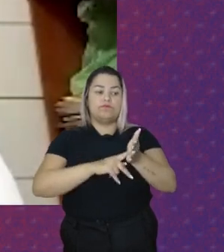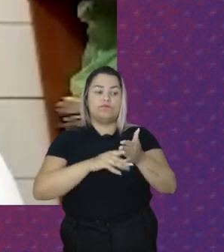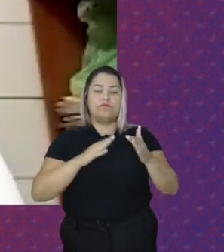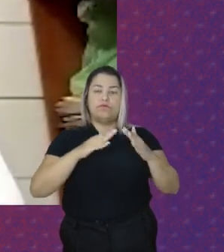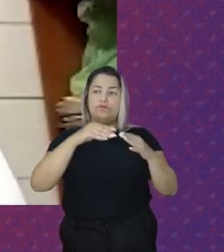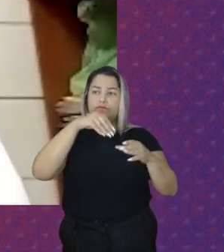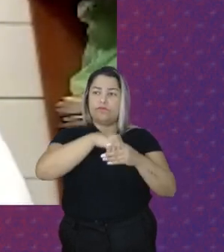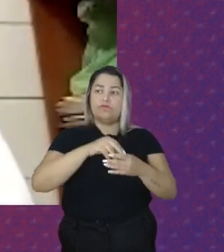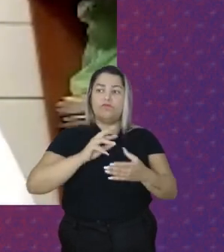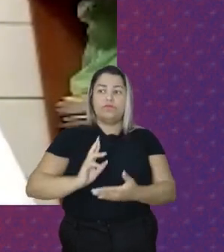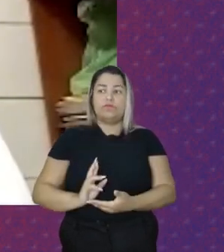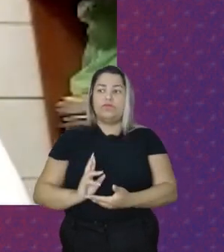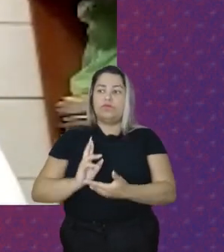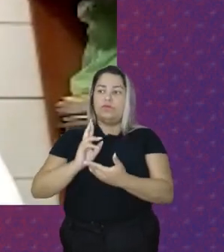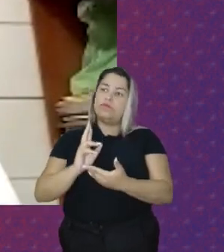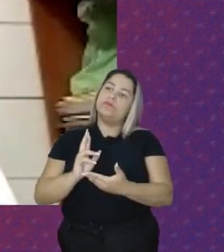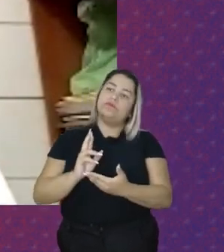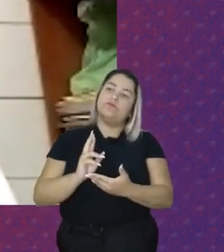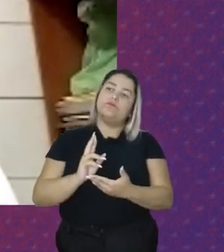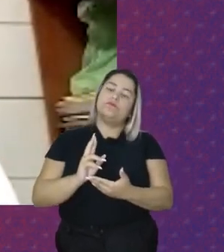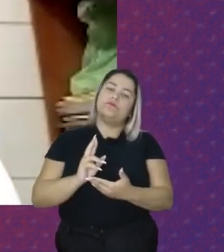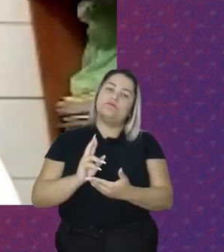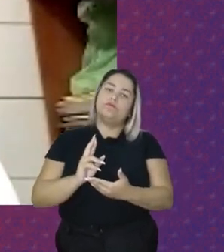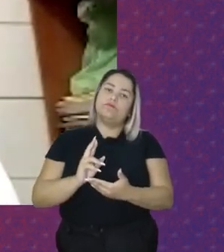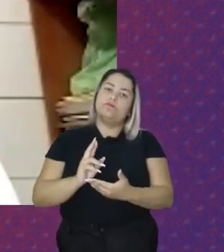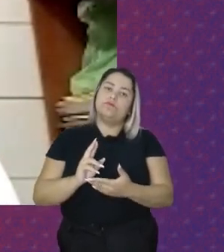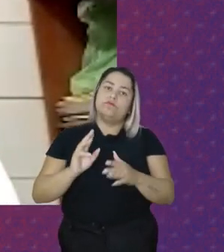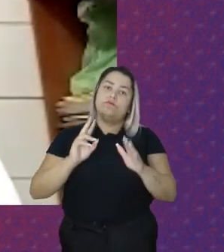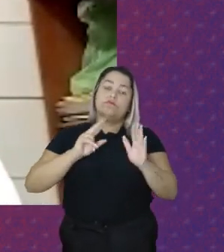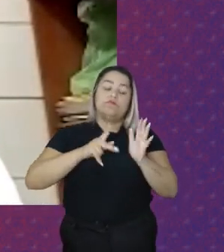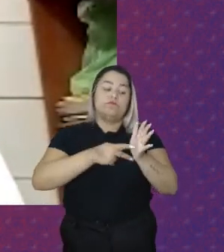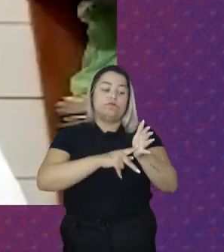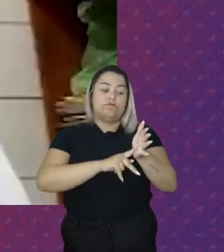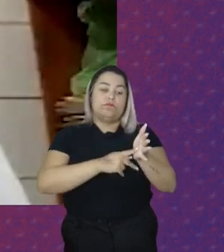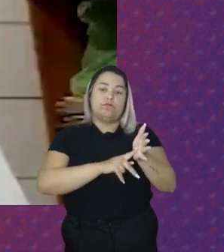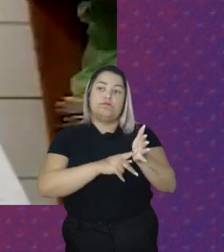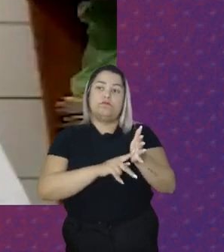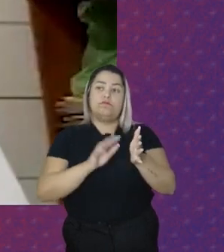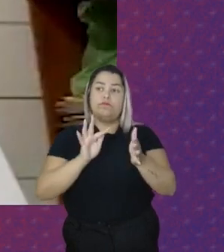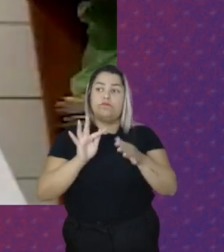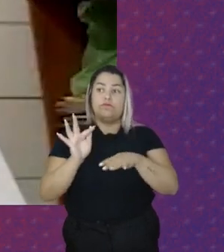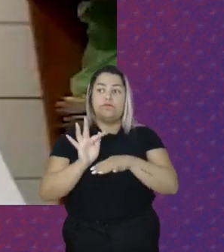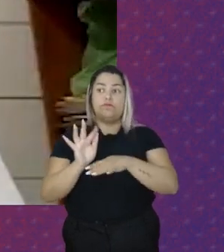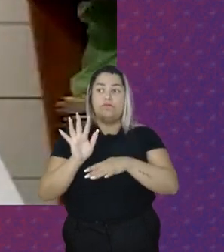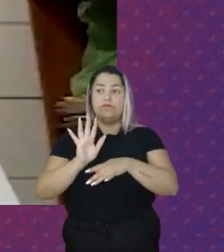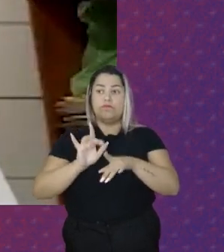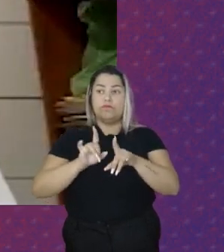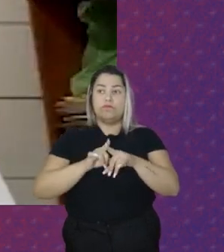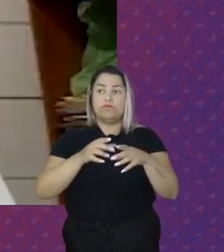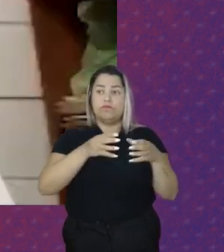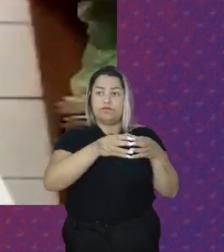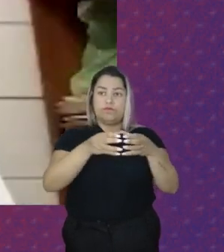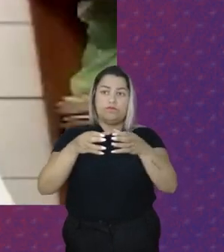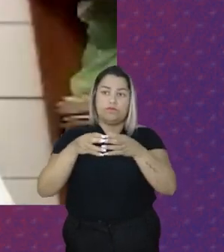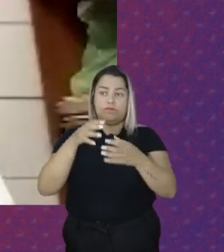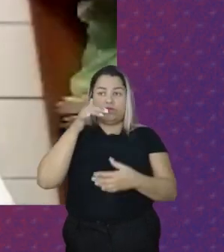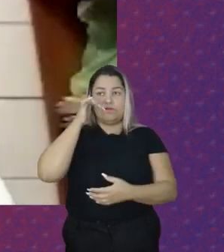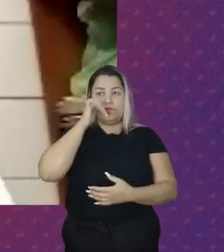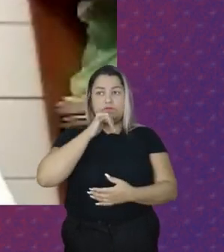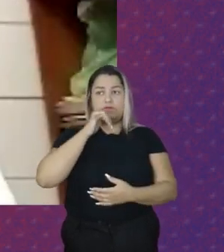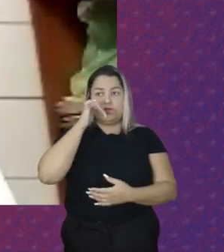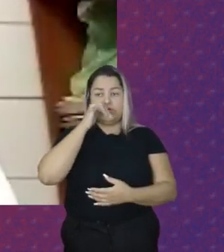Representar O sindicato Representar A federação Representar Essa categoria De mulheres Tão